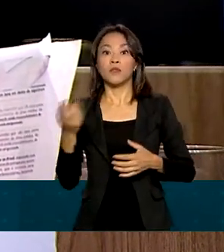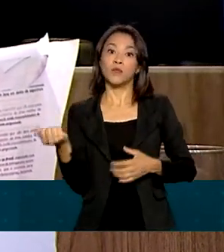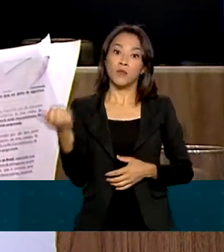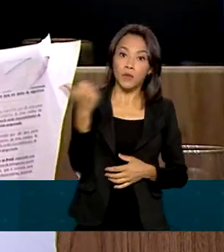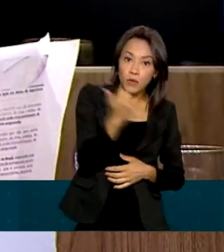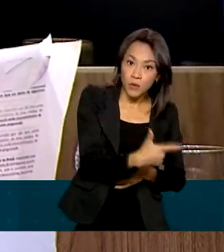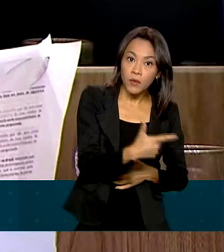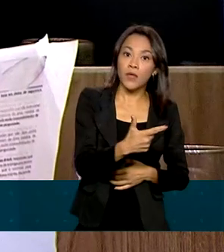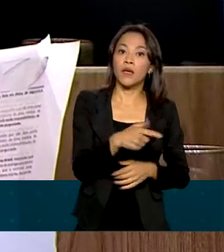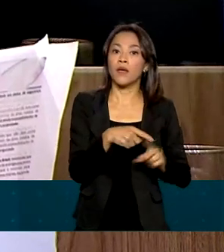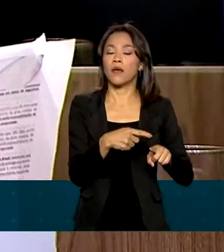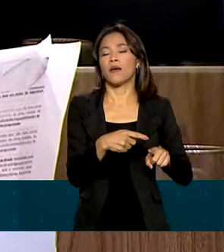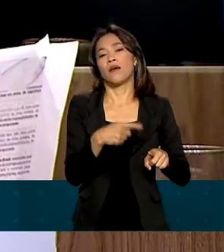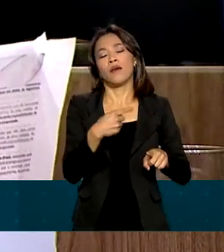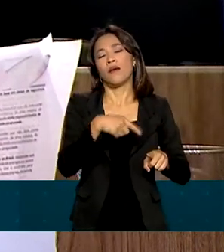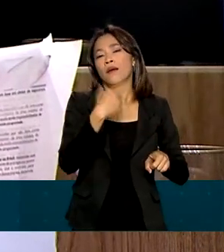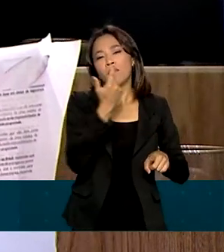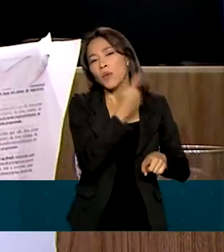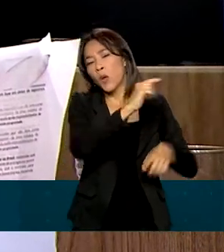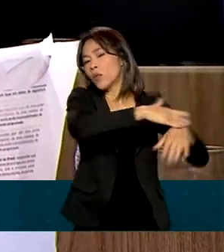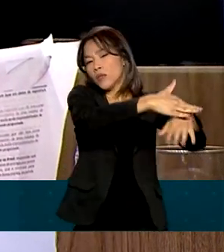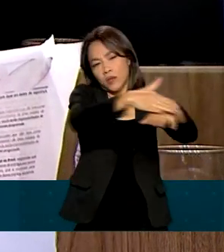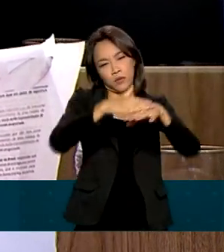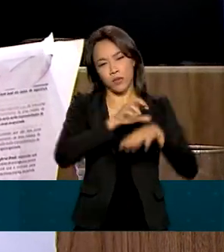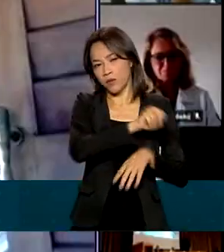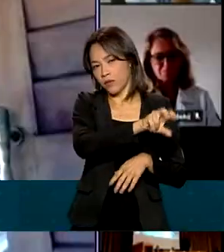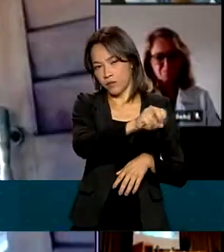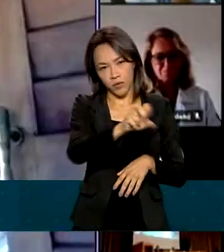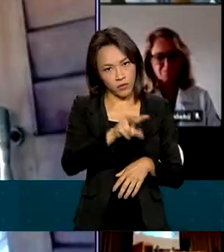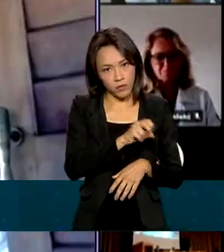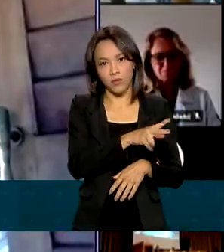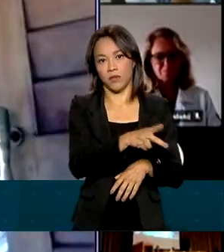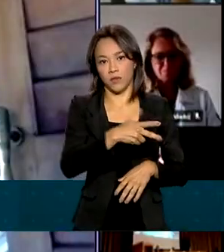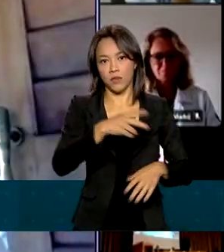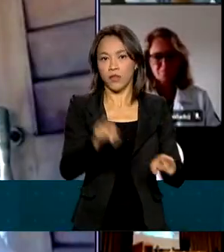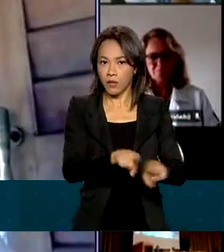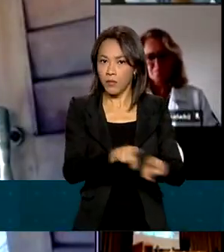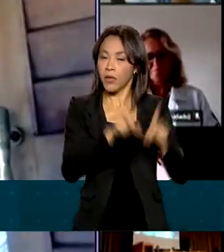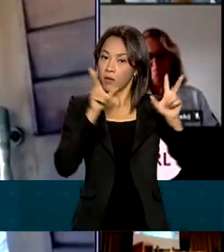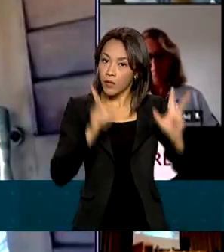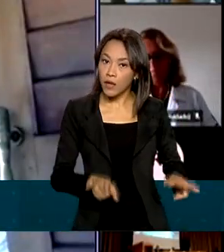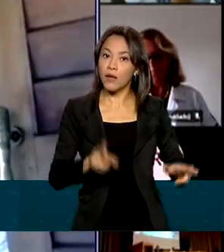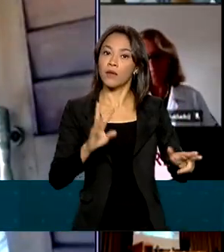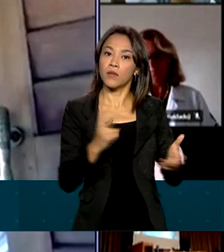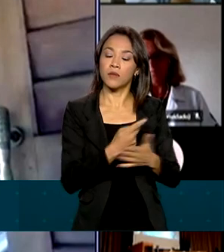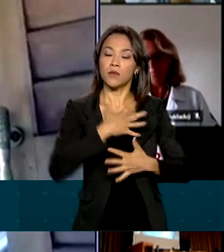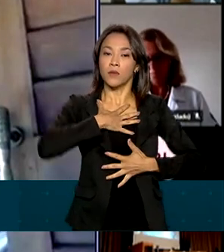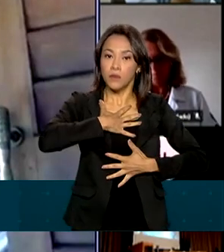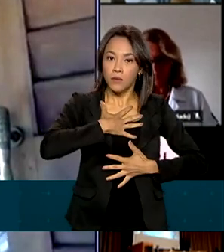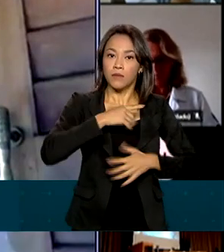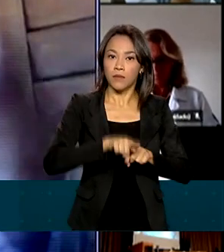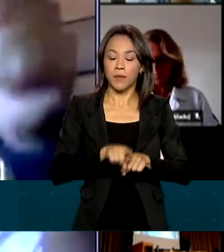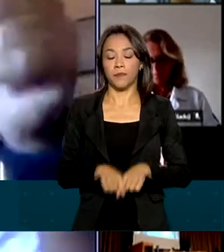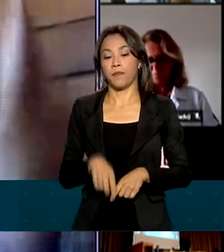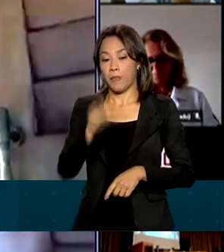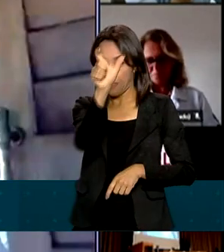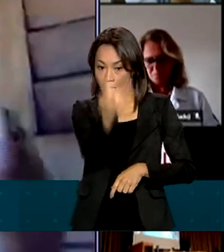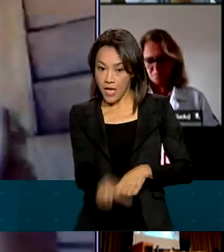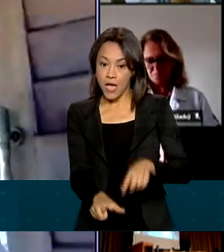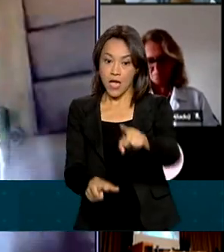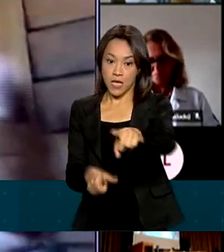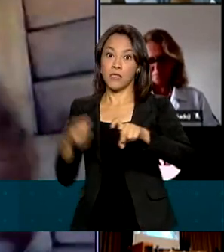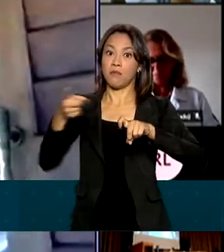respiratória grave por outros tipos de vírus respiratórios. Mas houve também opiniões contrárias. Este médico